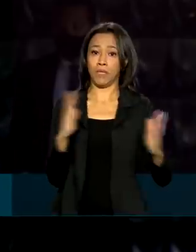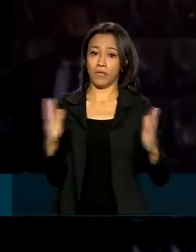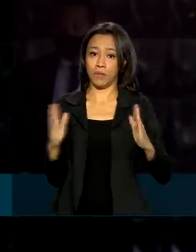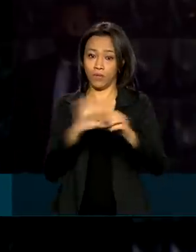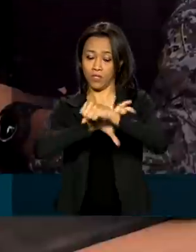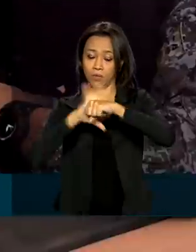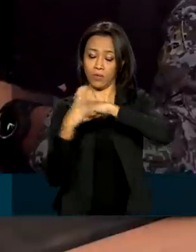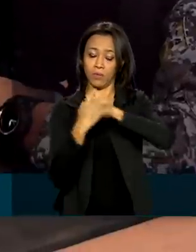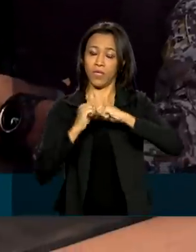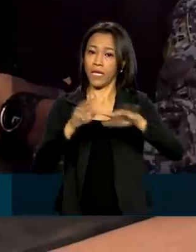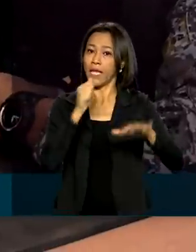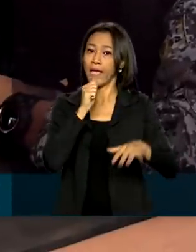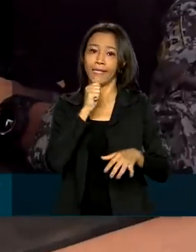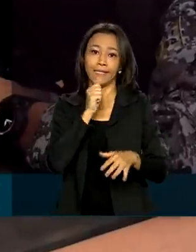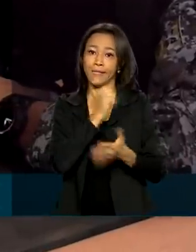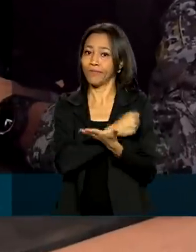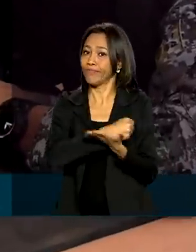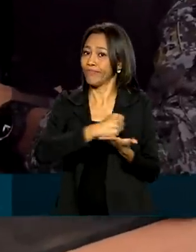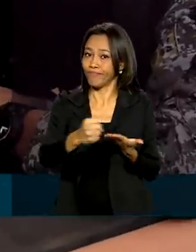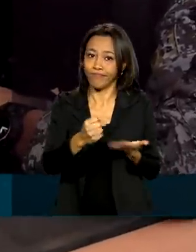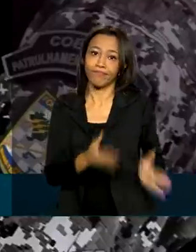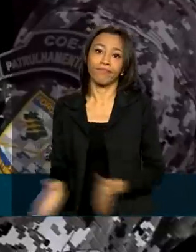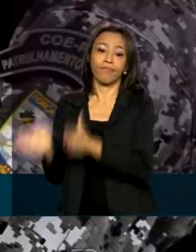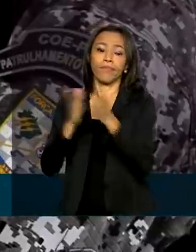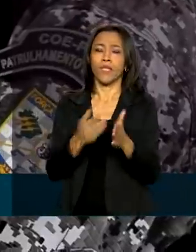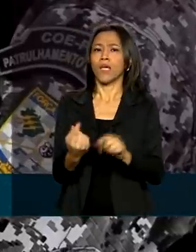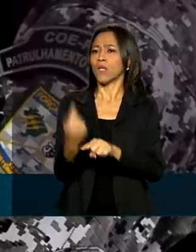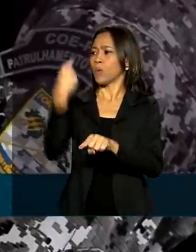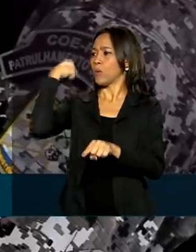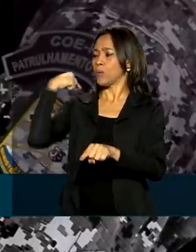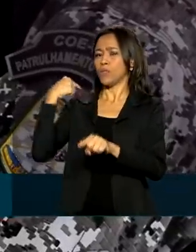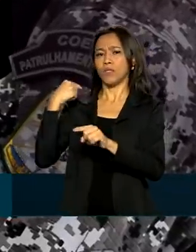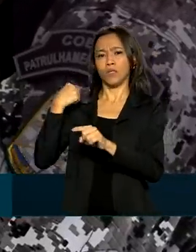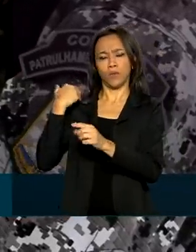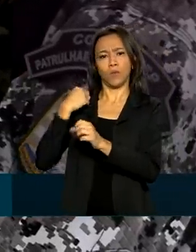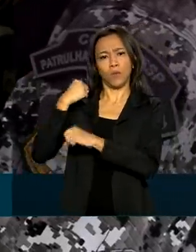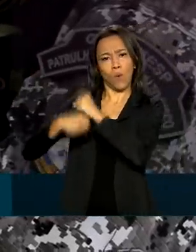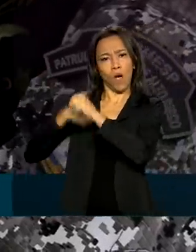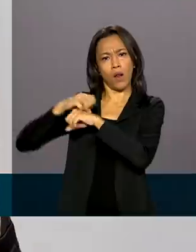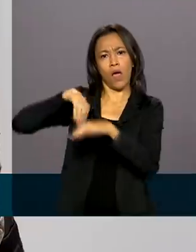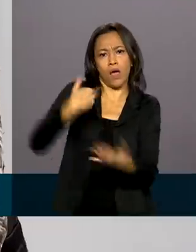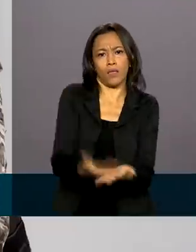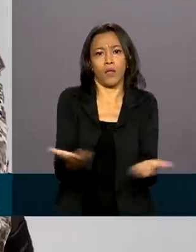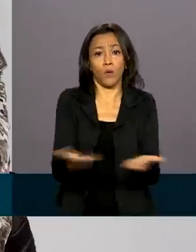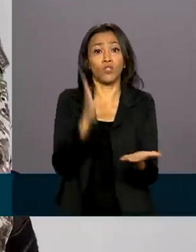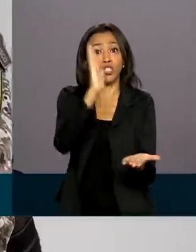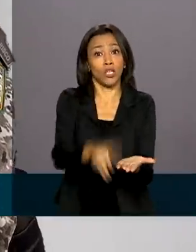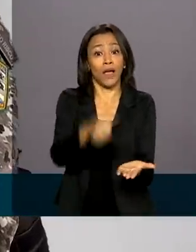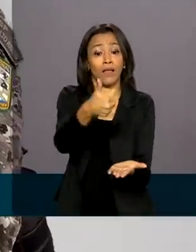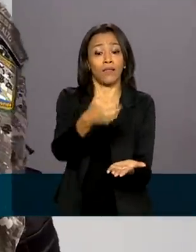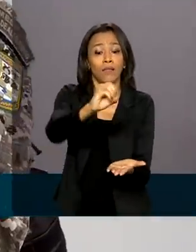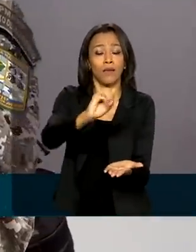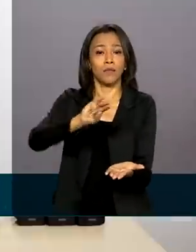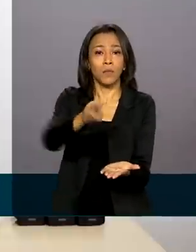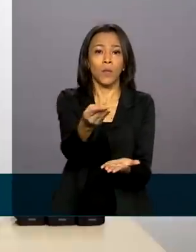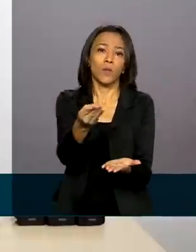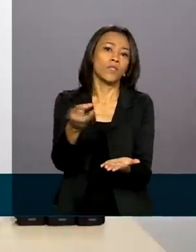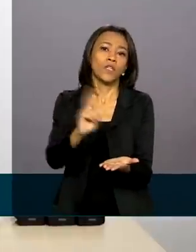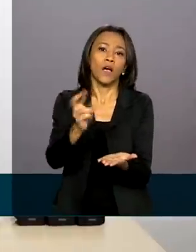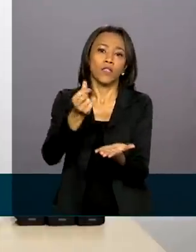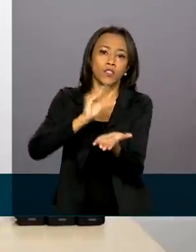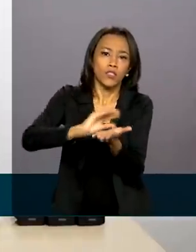o Brasil. Do início do ano até agora, já foram repassados mais de 10 milhões de reais em equipamentos e armamentos.